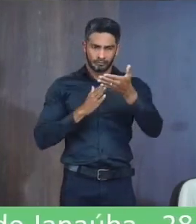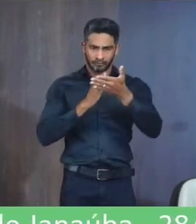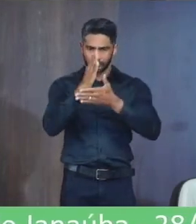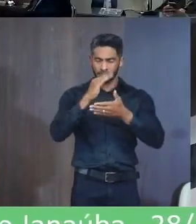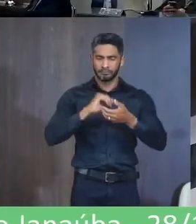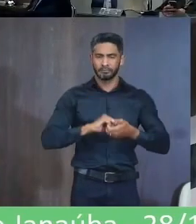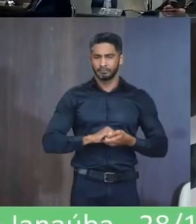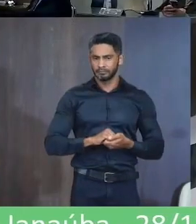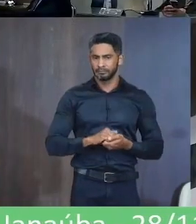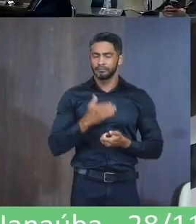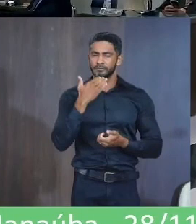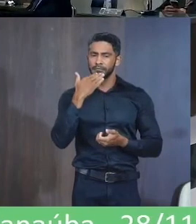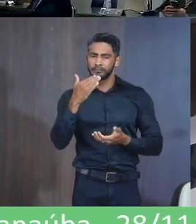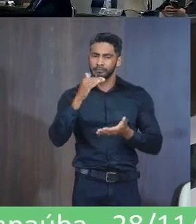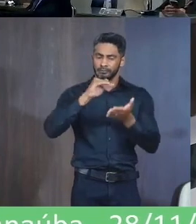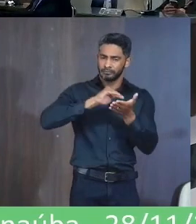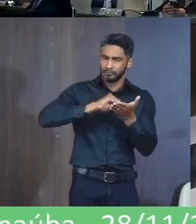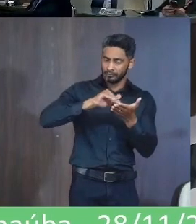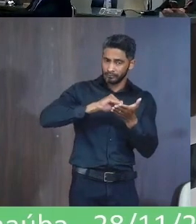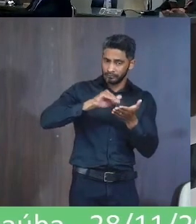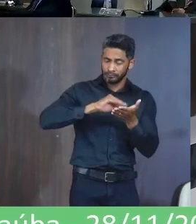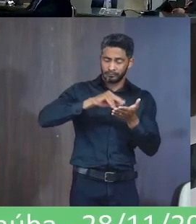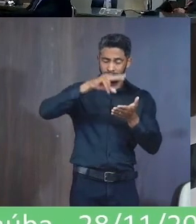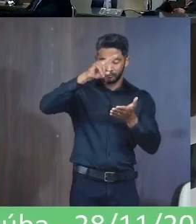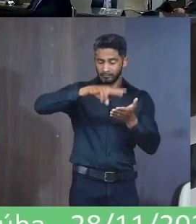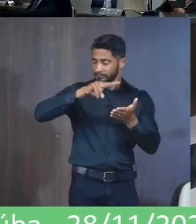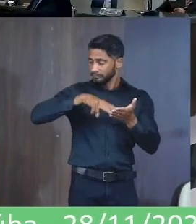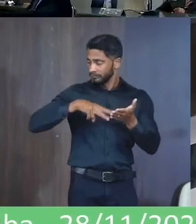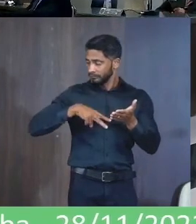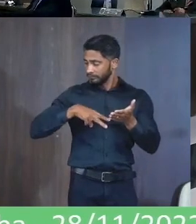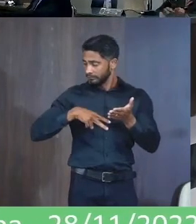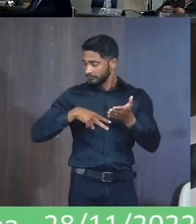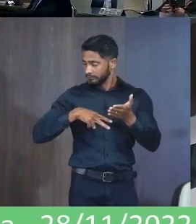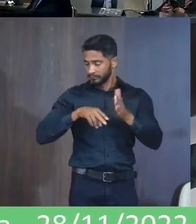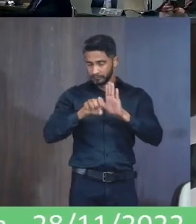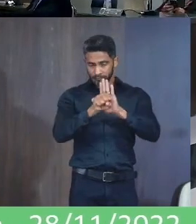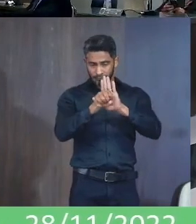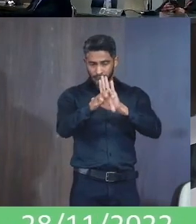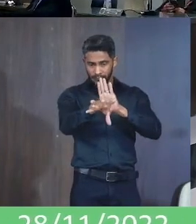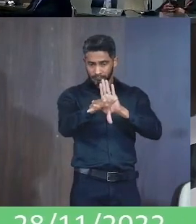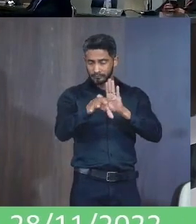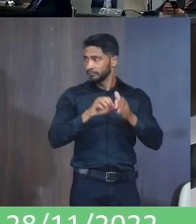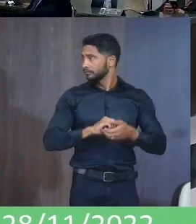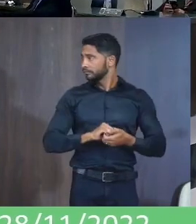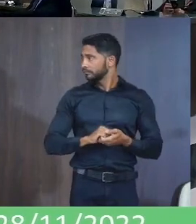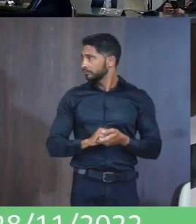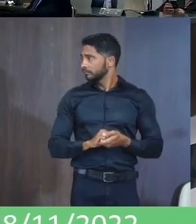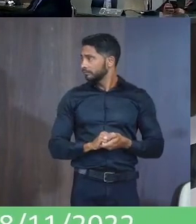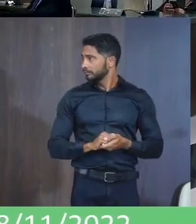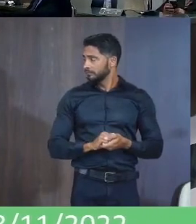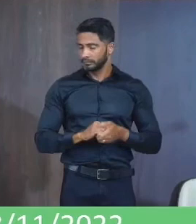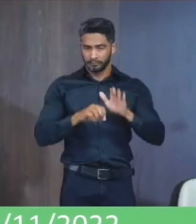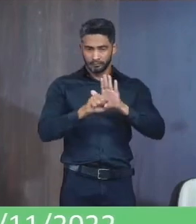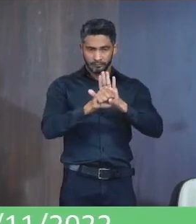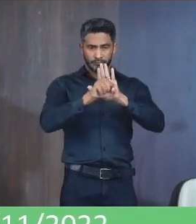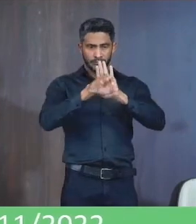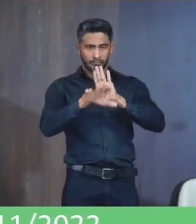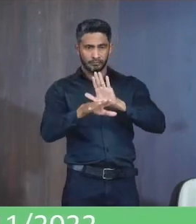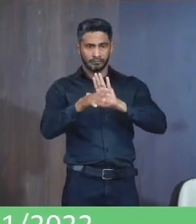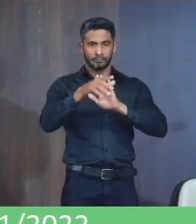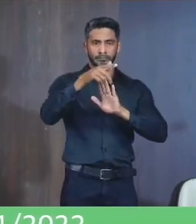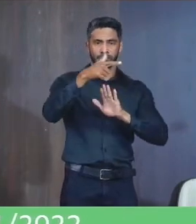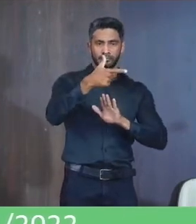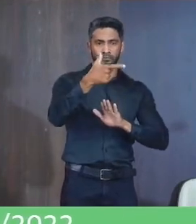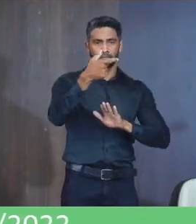Aprovado Peço Senhor secretário Que faça a leitura Das indicações De necessidade Indicação necessidade